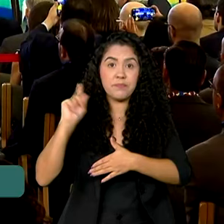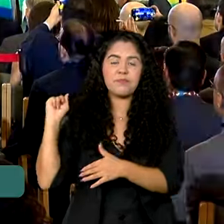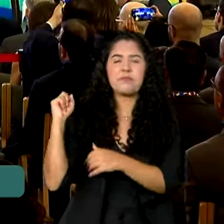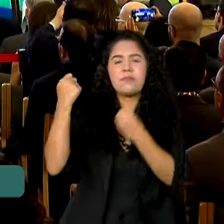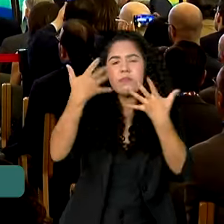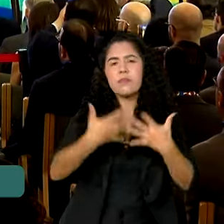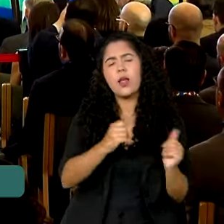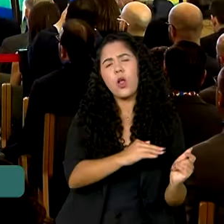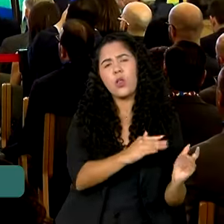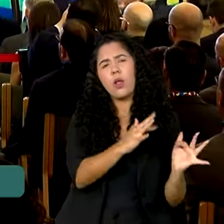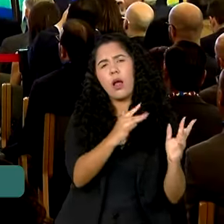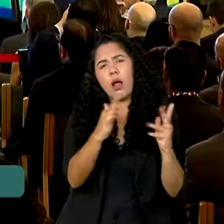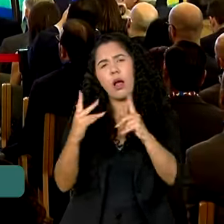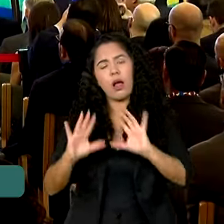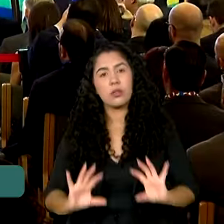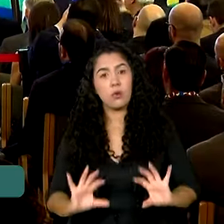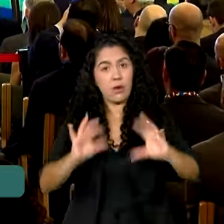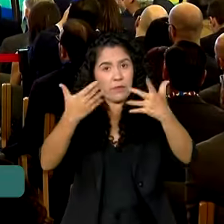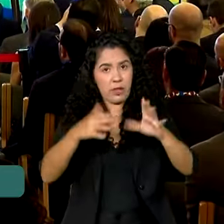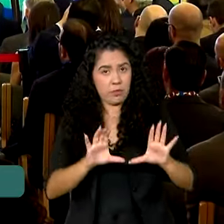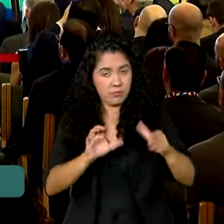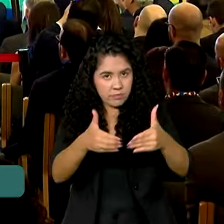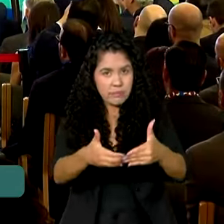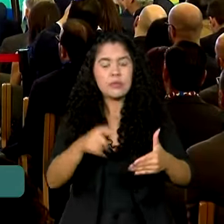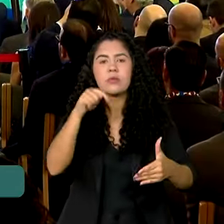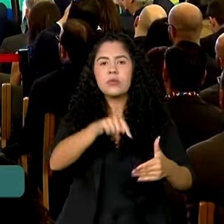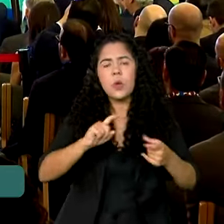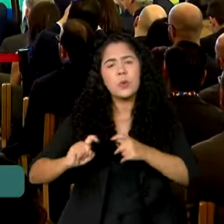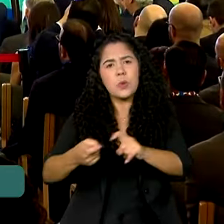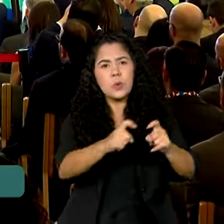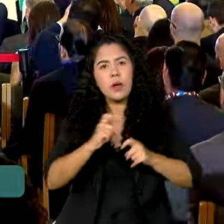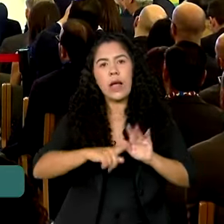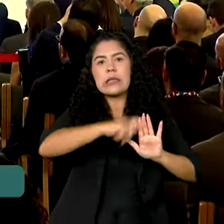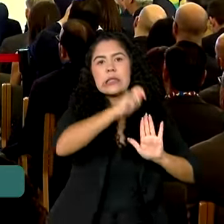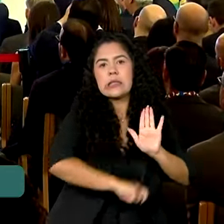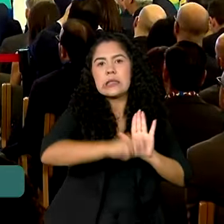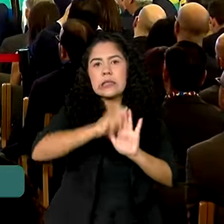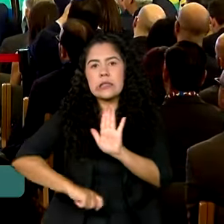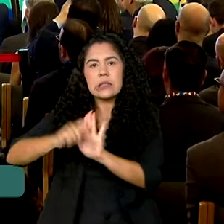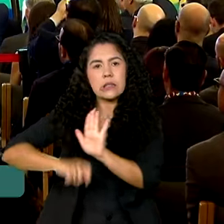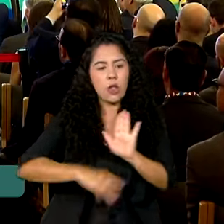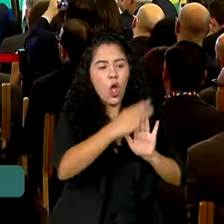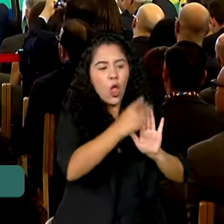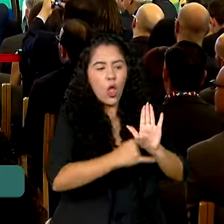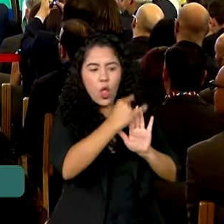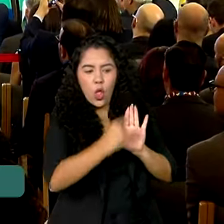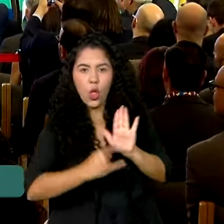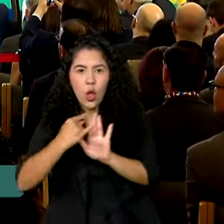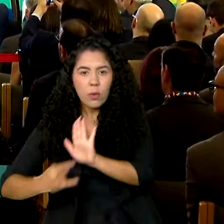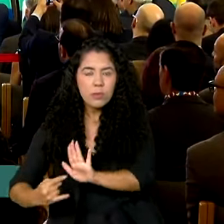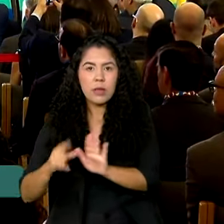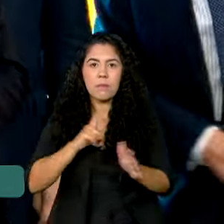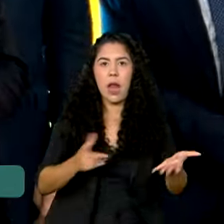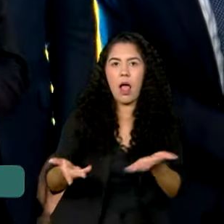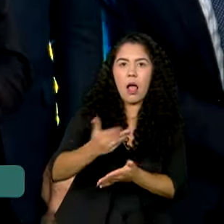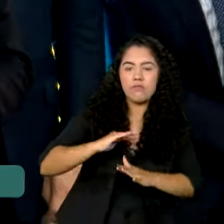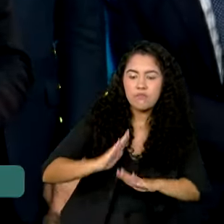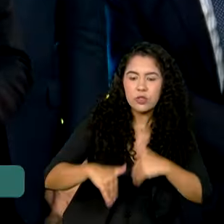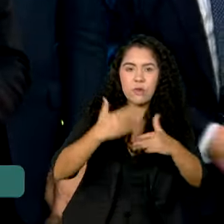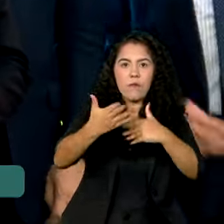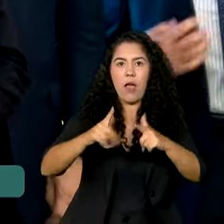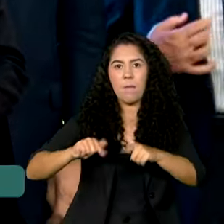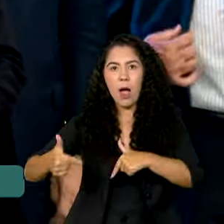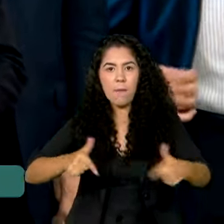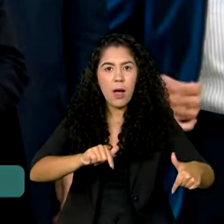Embraer e a Federação Mexicana da Indústria Aeroespacial assinaram um memorando para identificar e desenvolver oportunidades no setor. Já